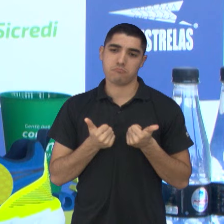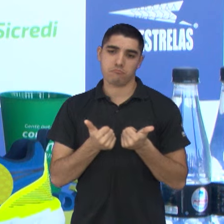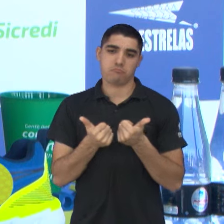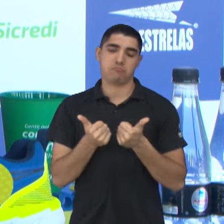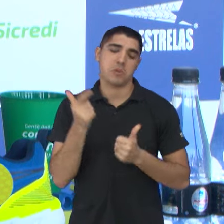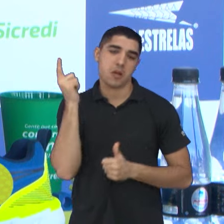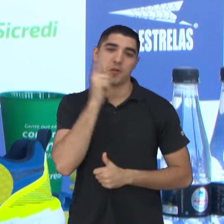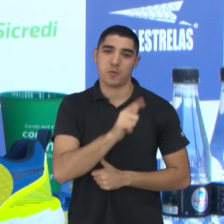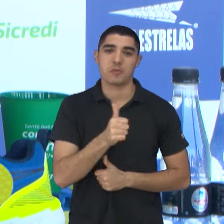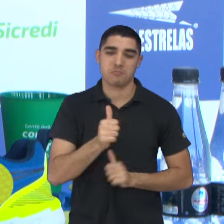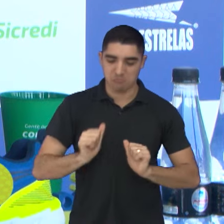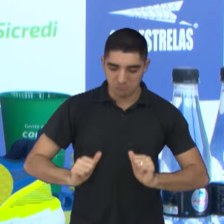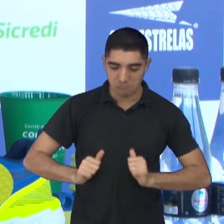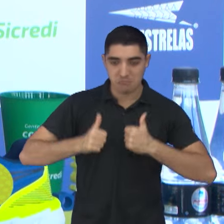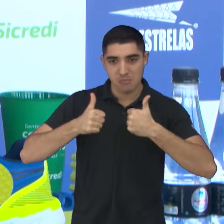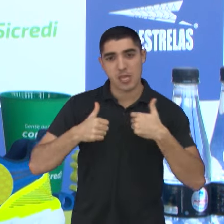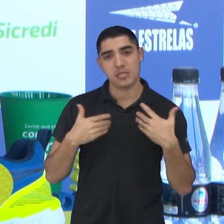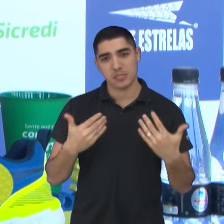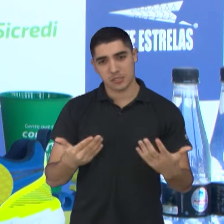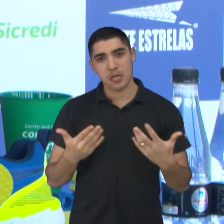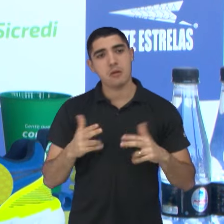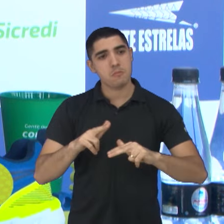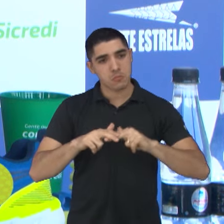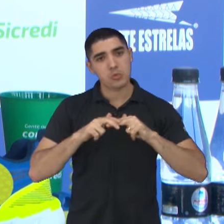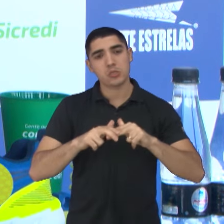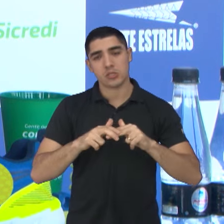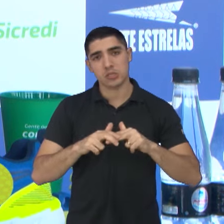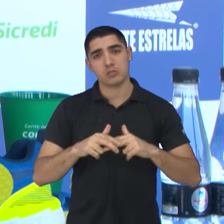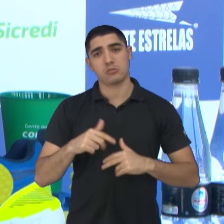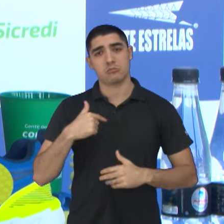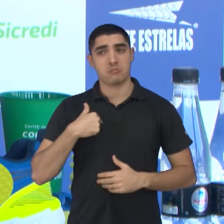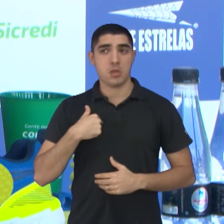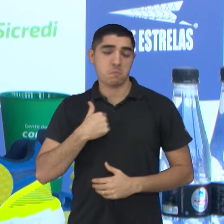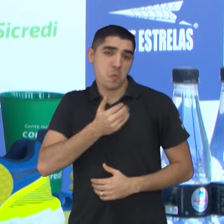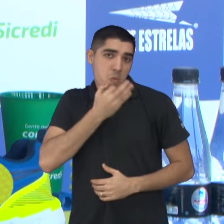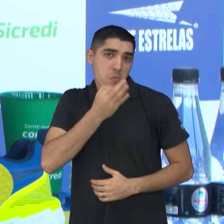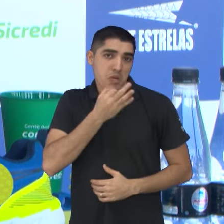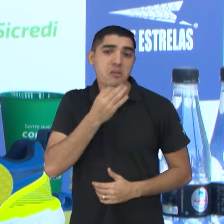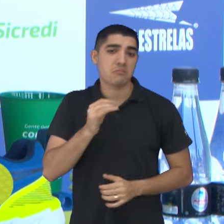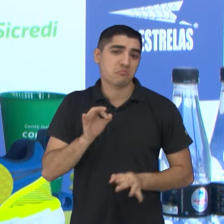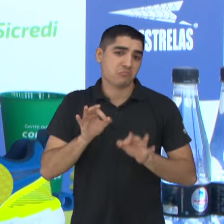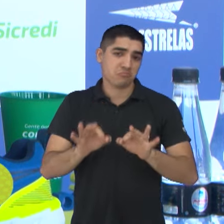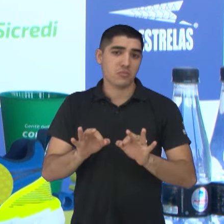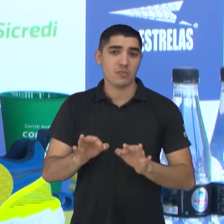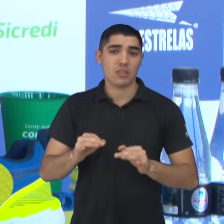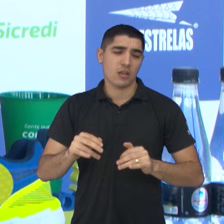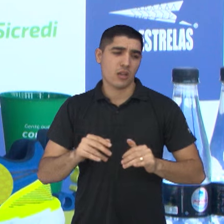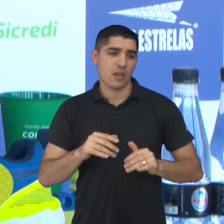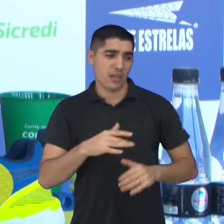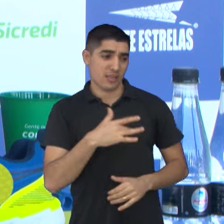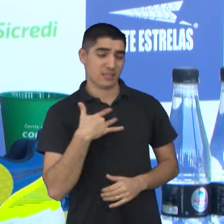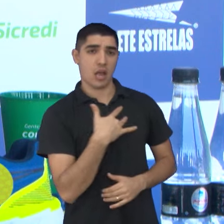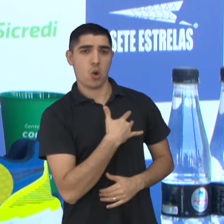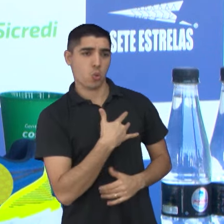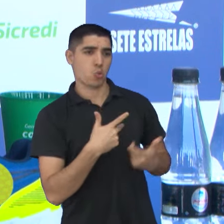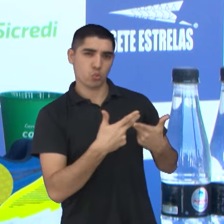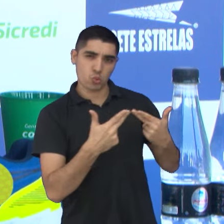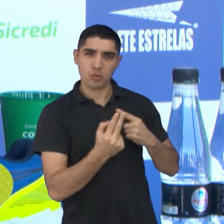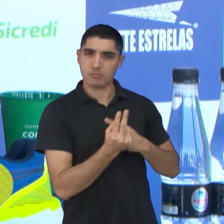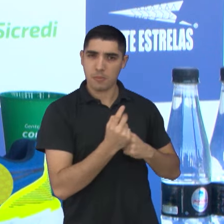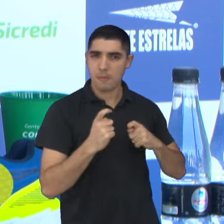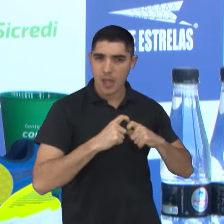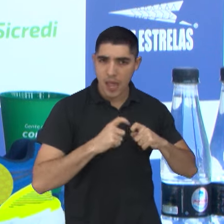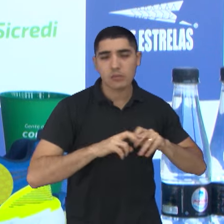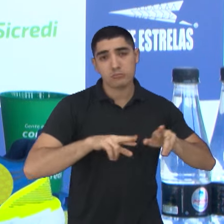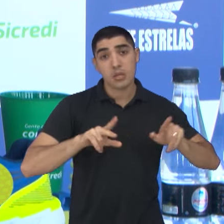bem. Então, essa leitura que eu tenho, esse sentimento que foge um pouquinho na parte clínica, mas tudo que foi feito a